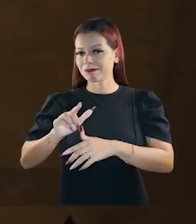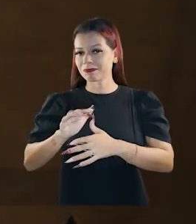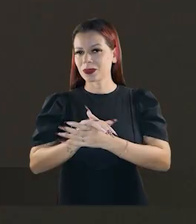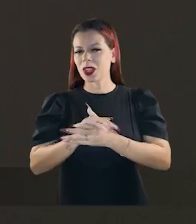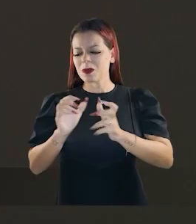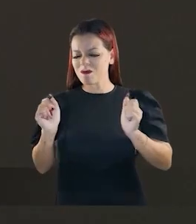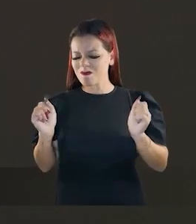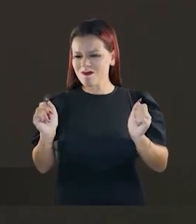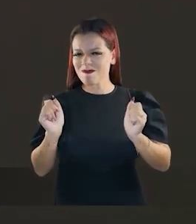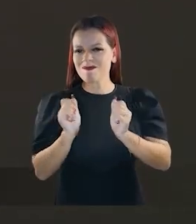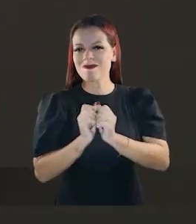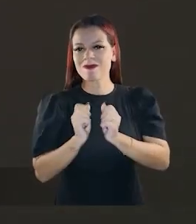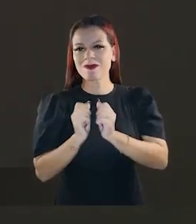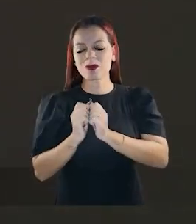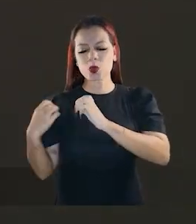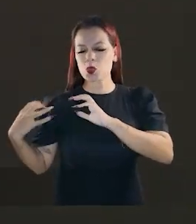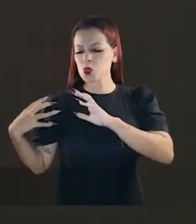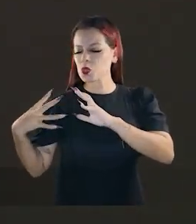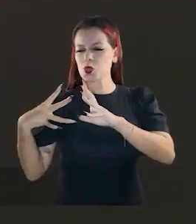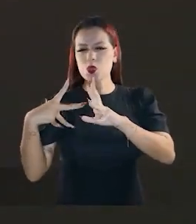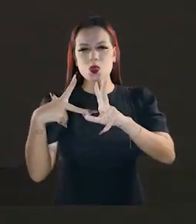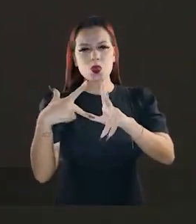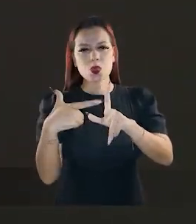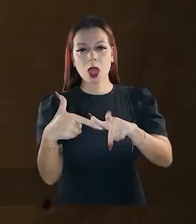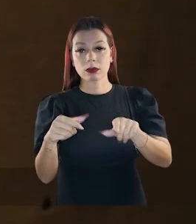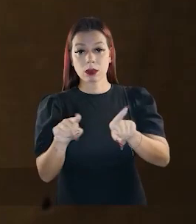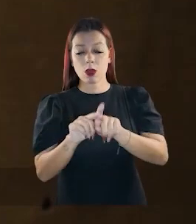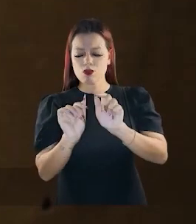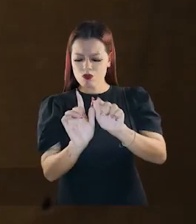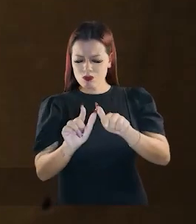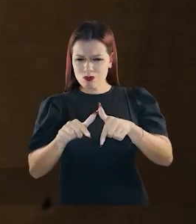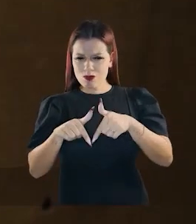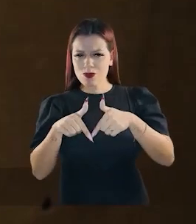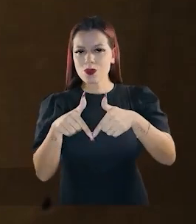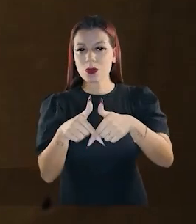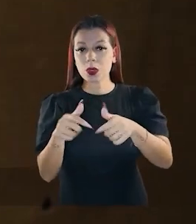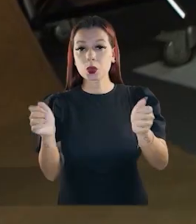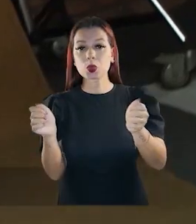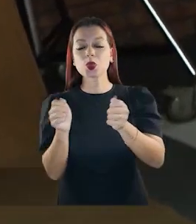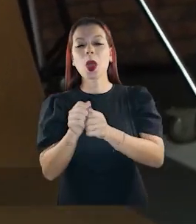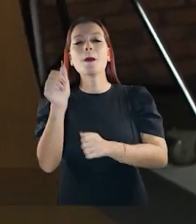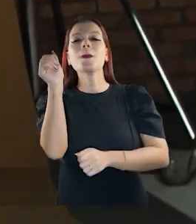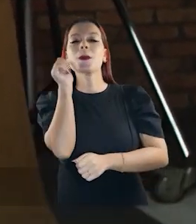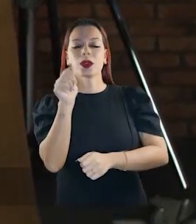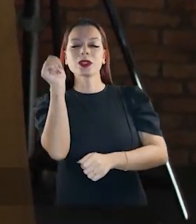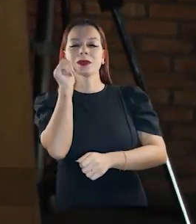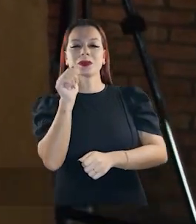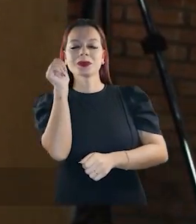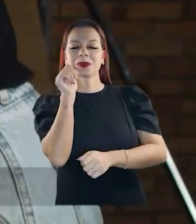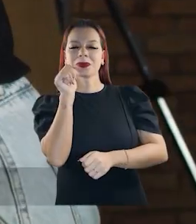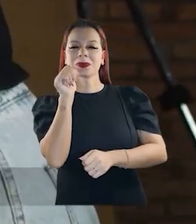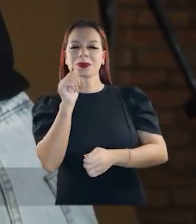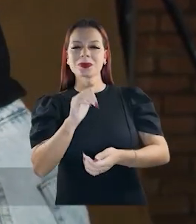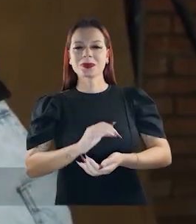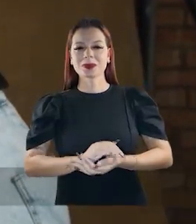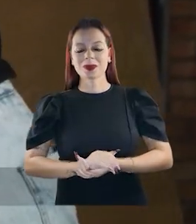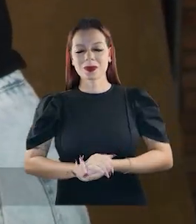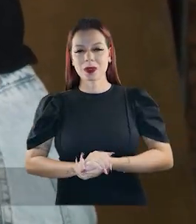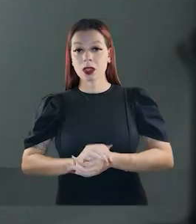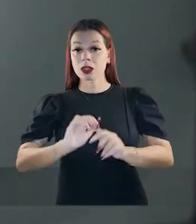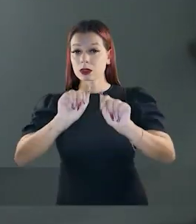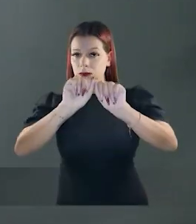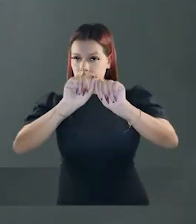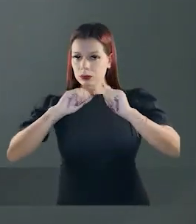Grosso do Sul, que junto aos órgãos competentes estão nesta luta ao lado de todas as mulheres.